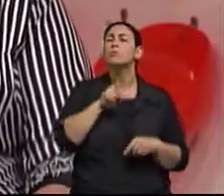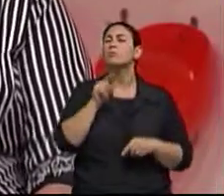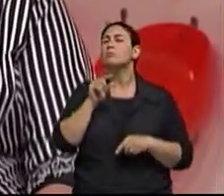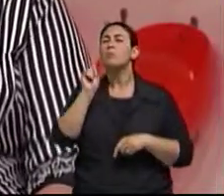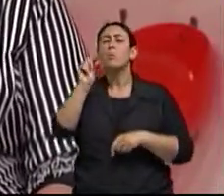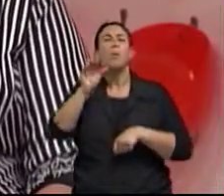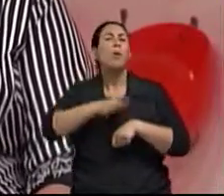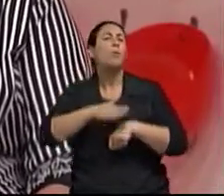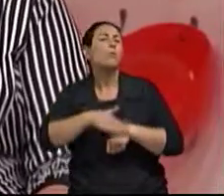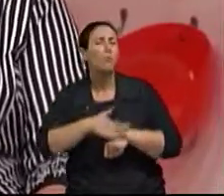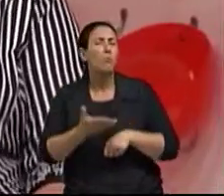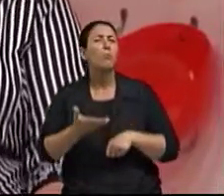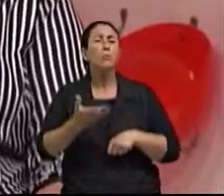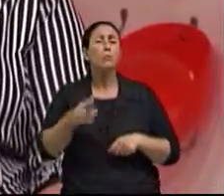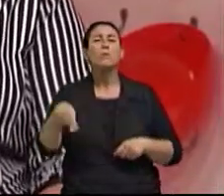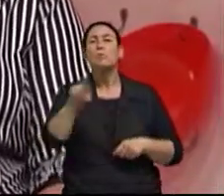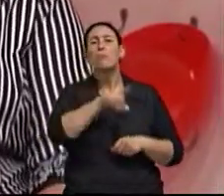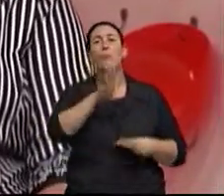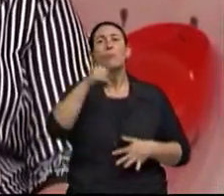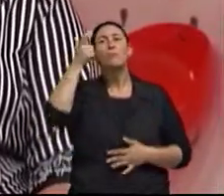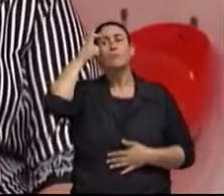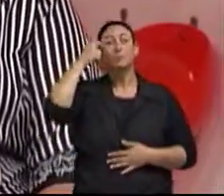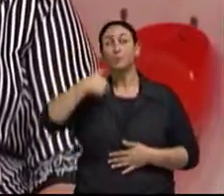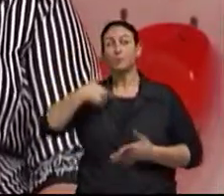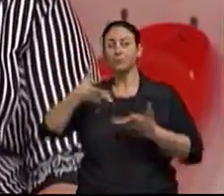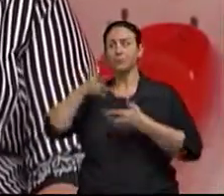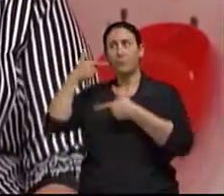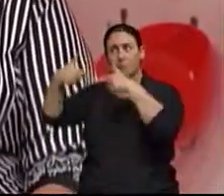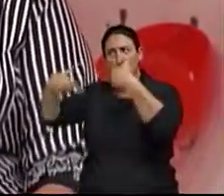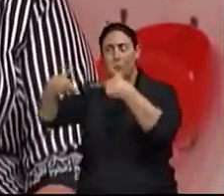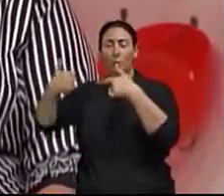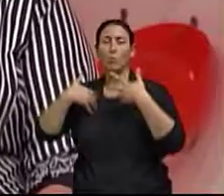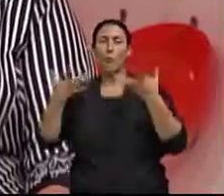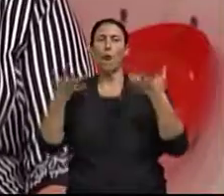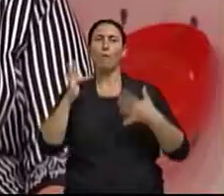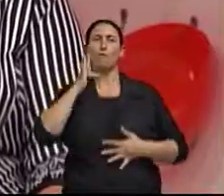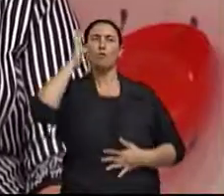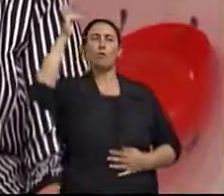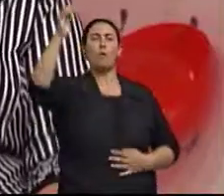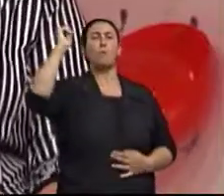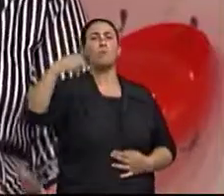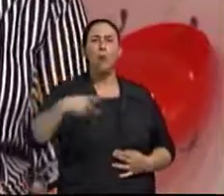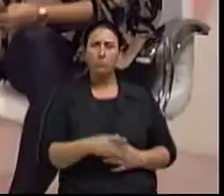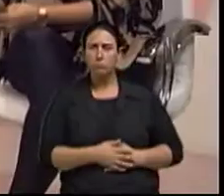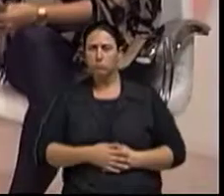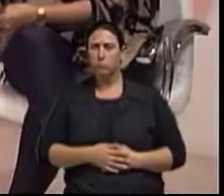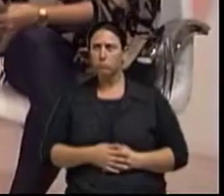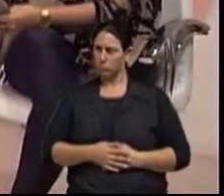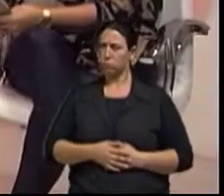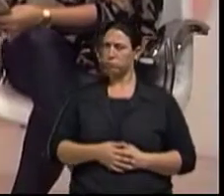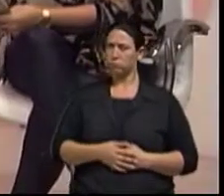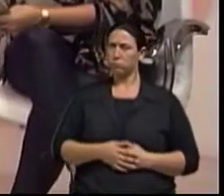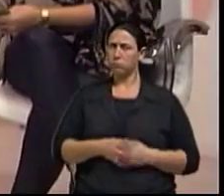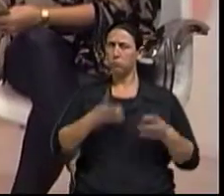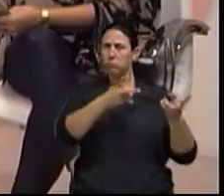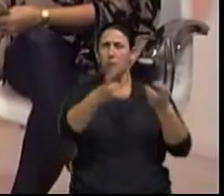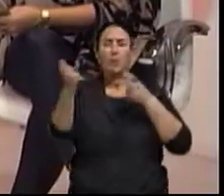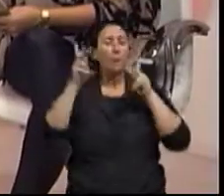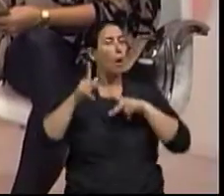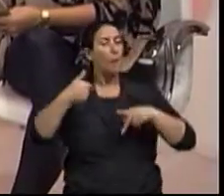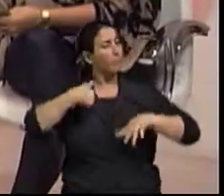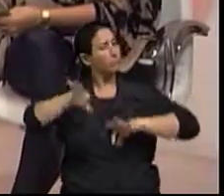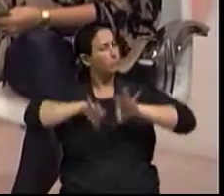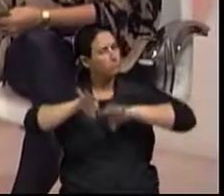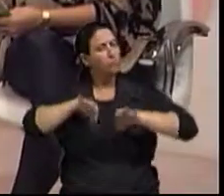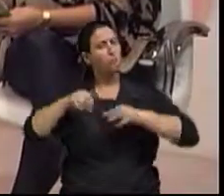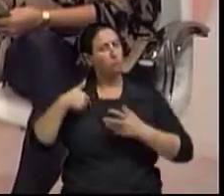estão entrando no mercado de trabalho pensando na aposentadoria. Estão na contagem regressiva. Ou seja, já está mudando, então, a cabeça dos jovens já está mudando.